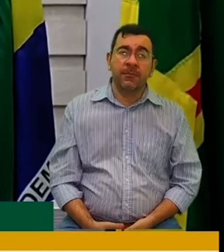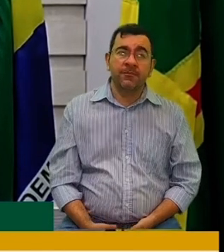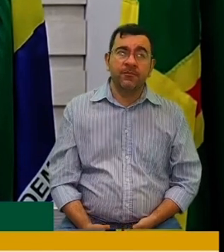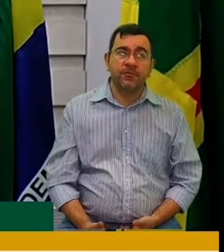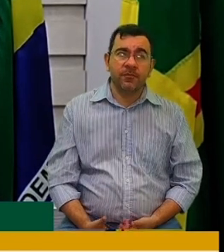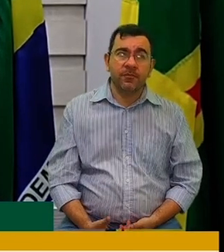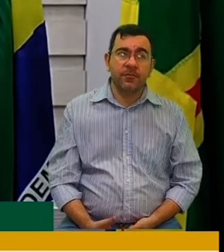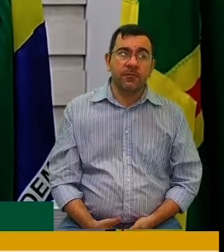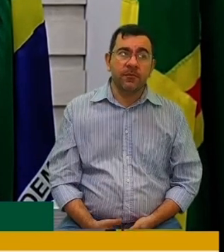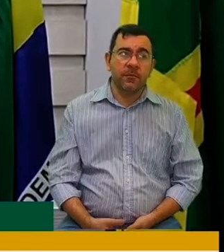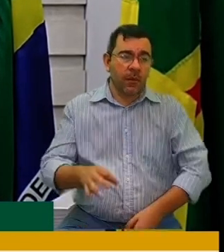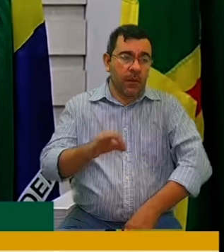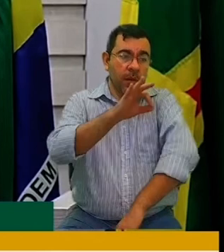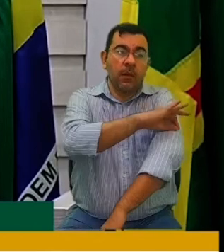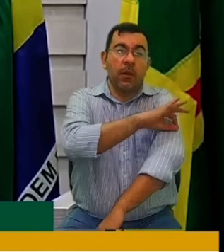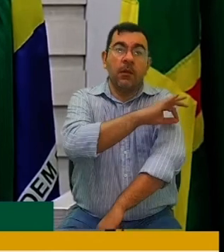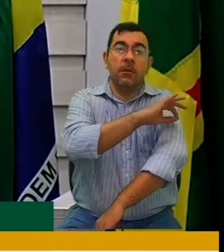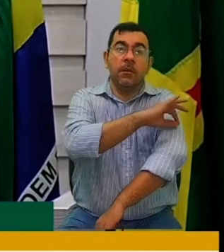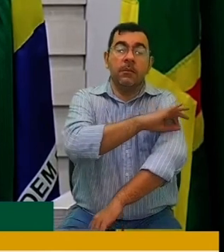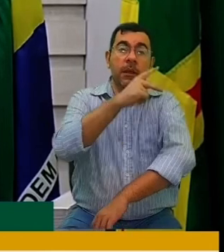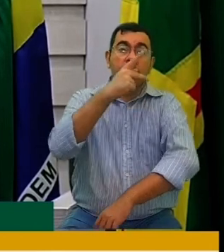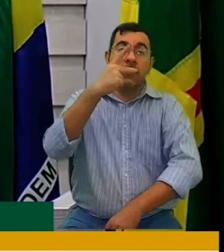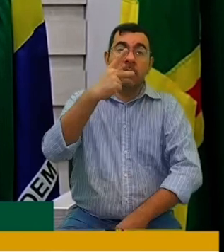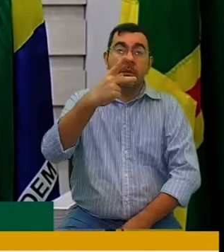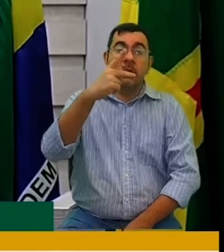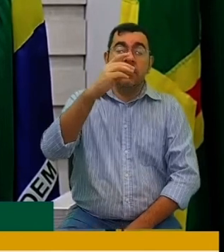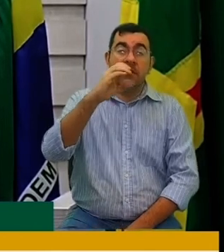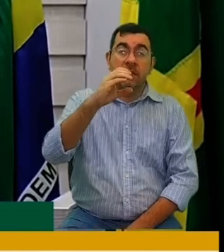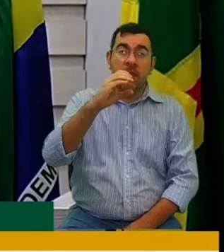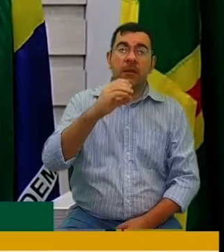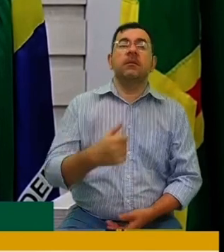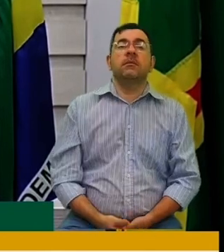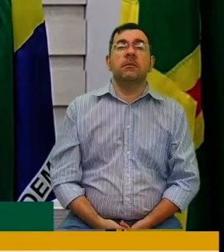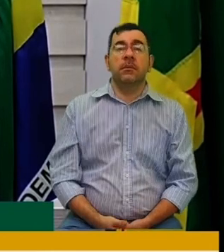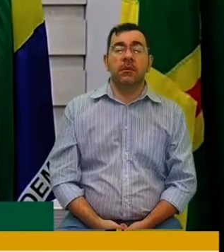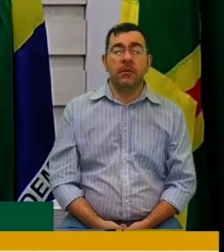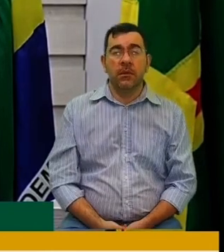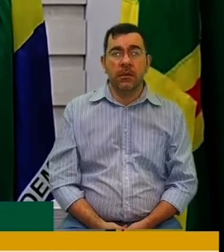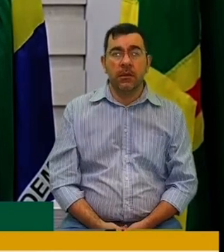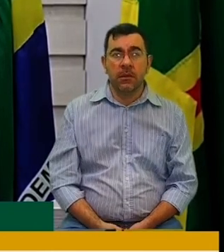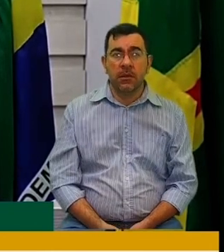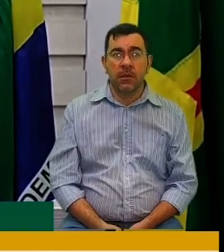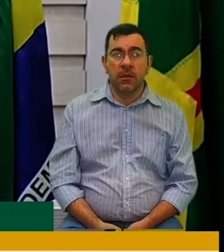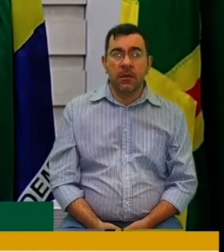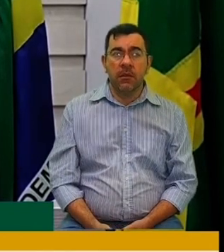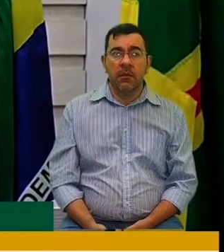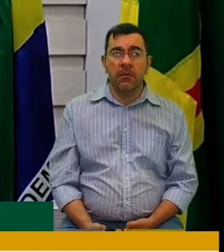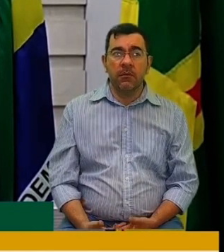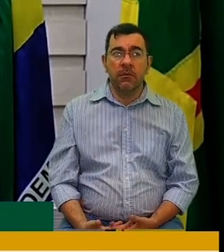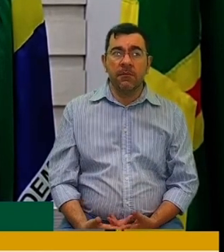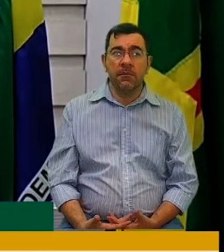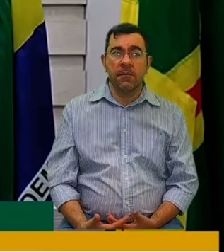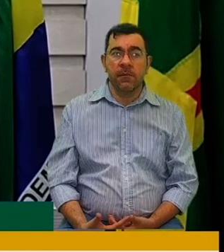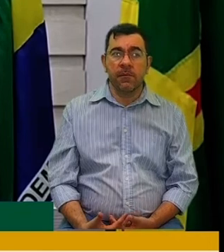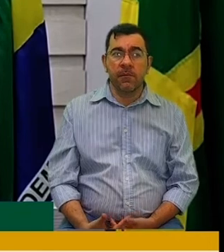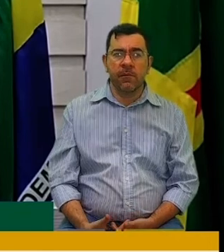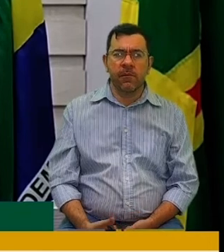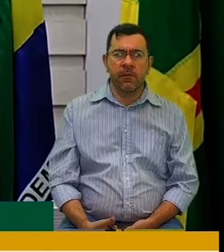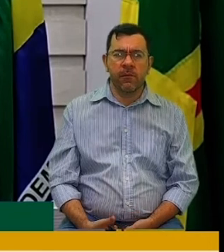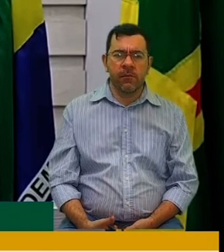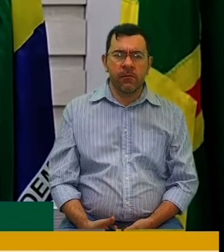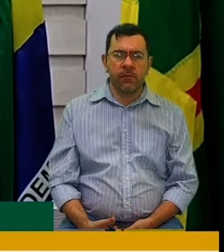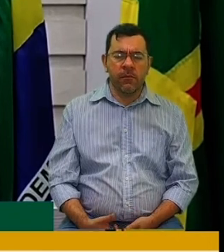de Carapicuíba, que vem realmente mostrando, nesses últimos tempos, um grande trabalho, combate aos pancadões,